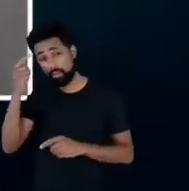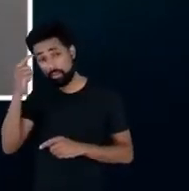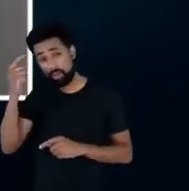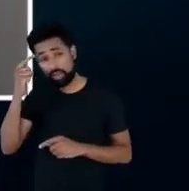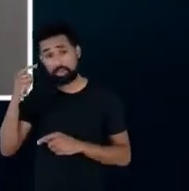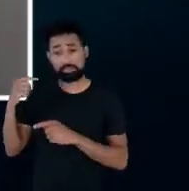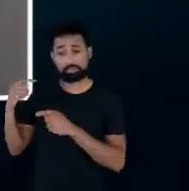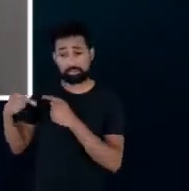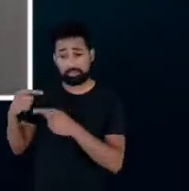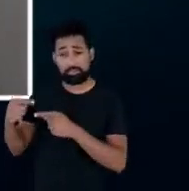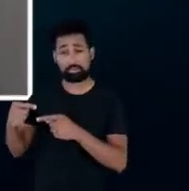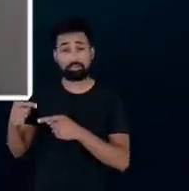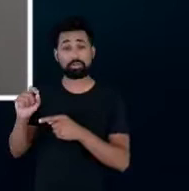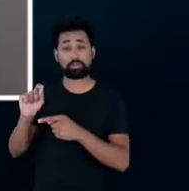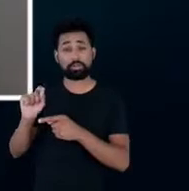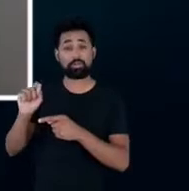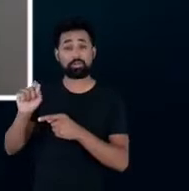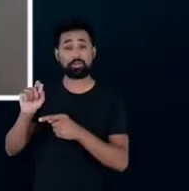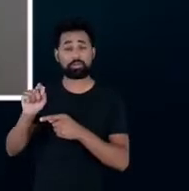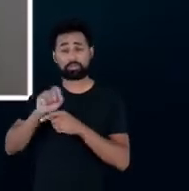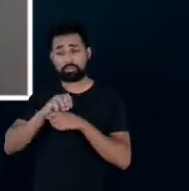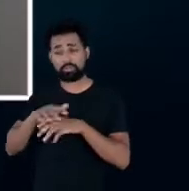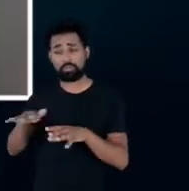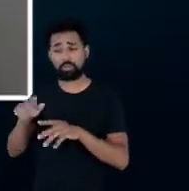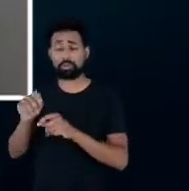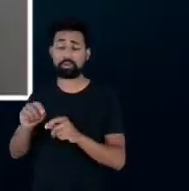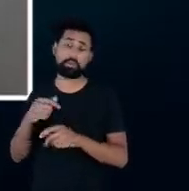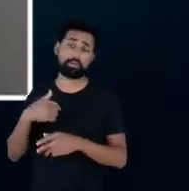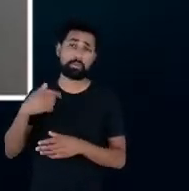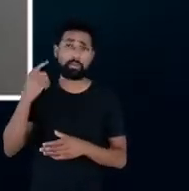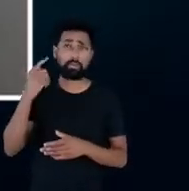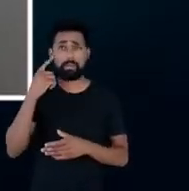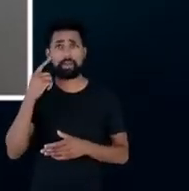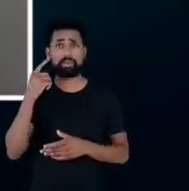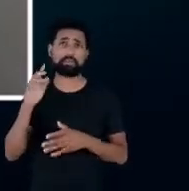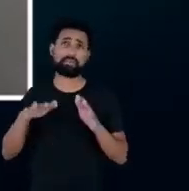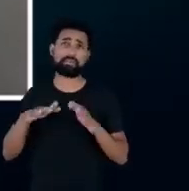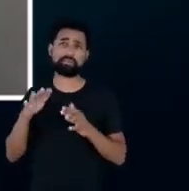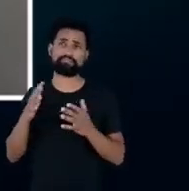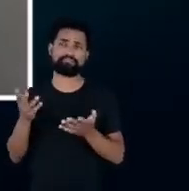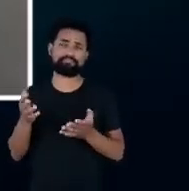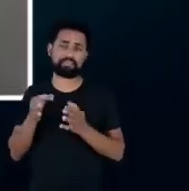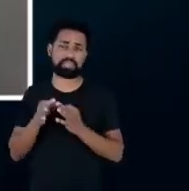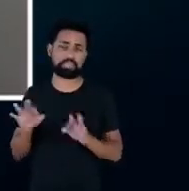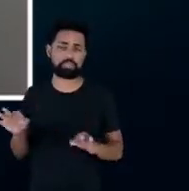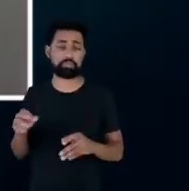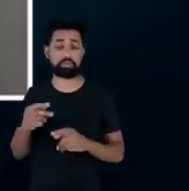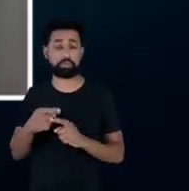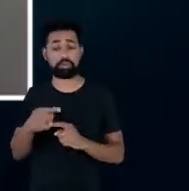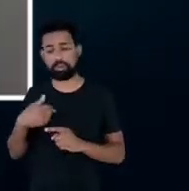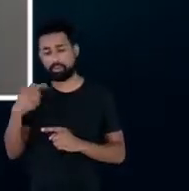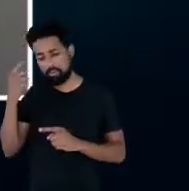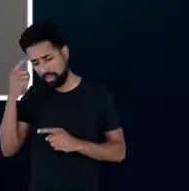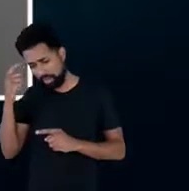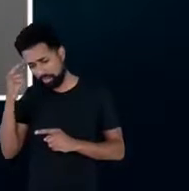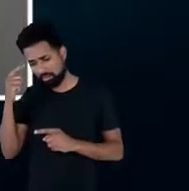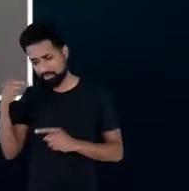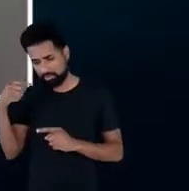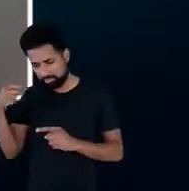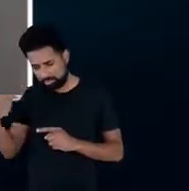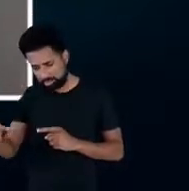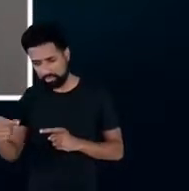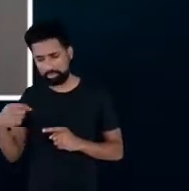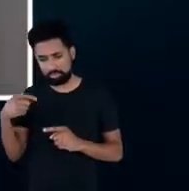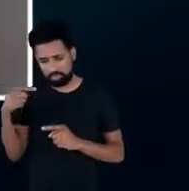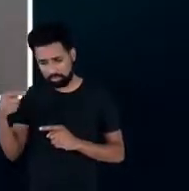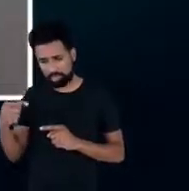distribuída é um pensamento muito talvez mais simples porque eu penso no que está gerando e transformo isso em